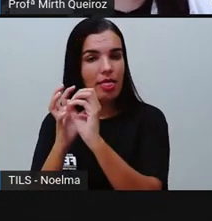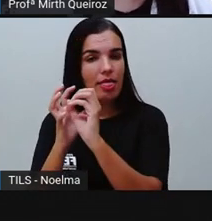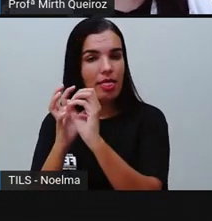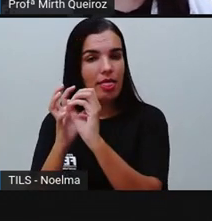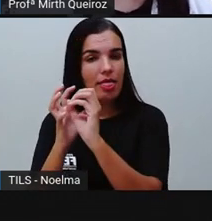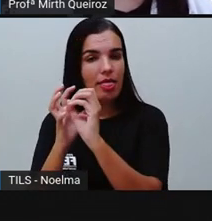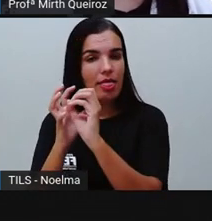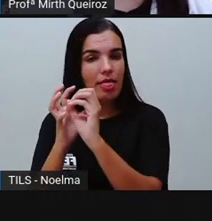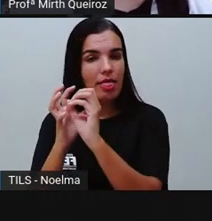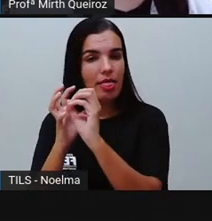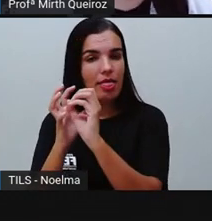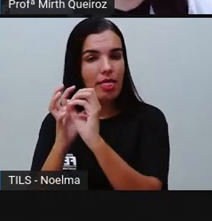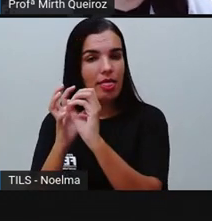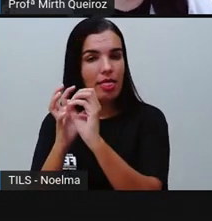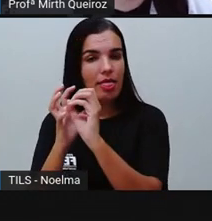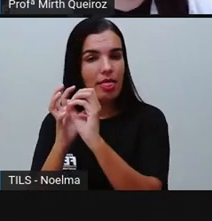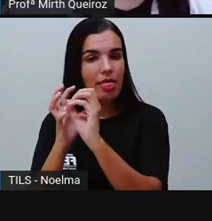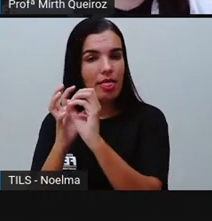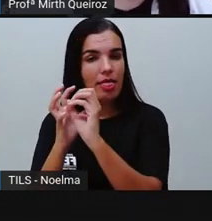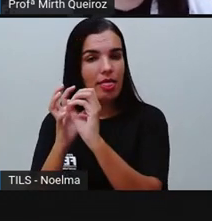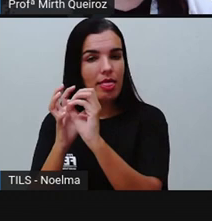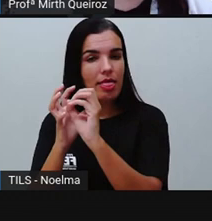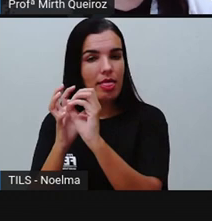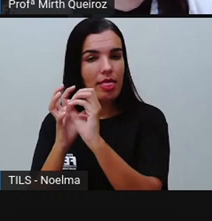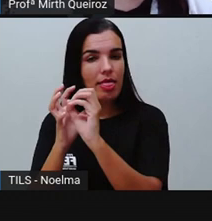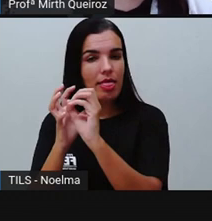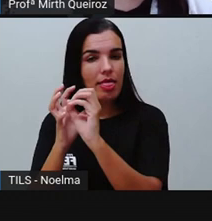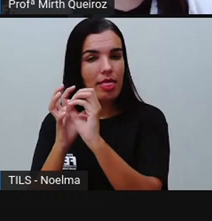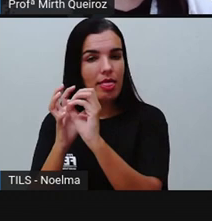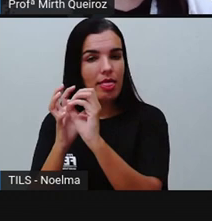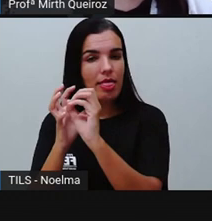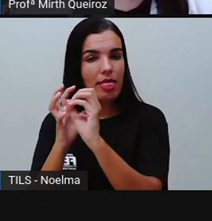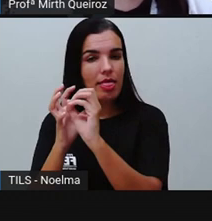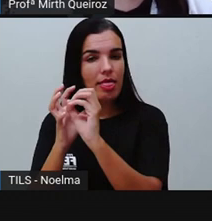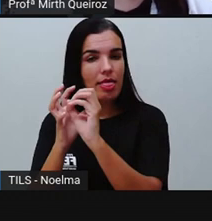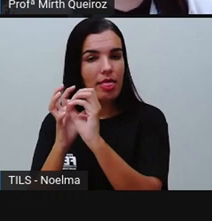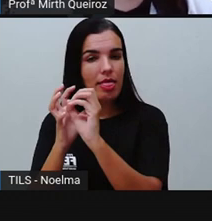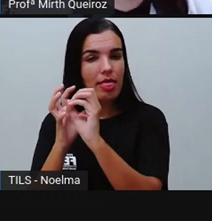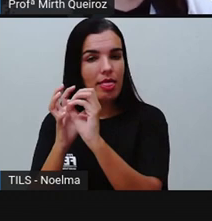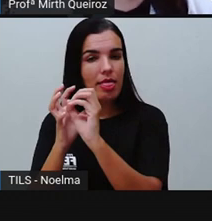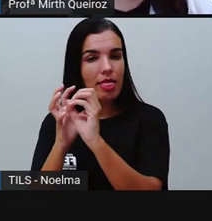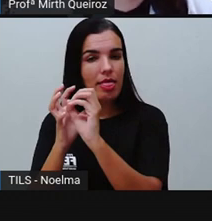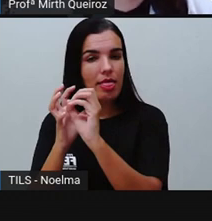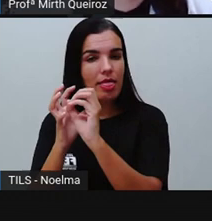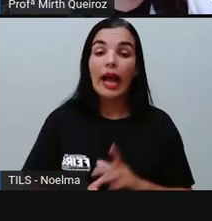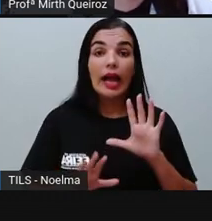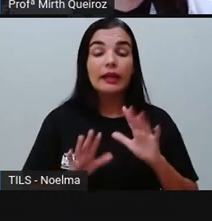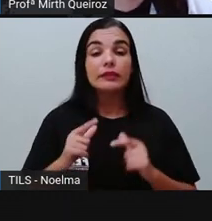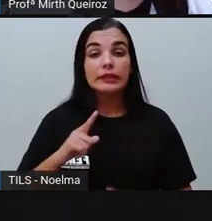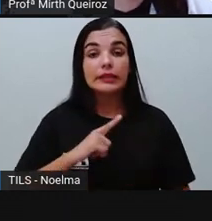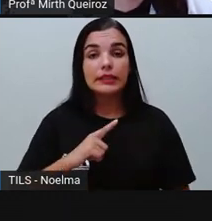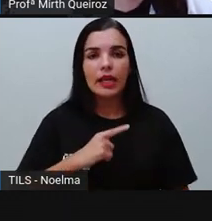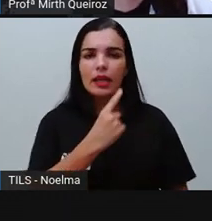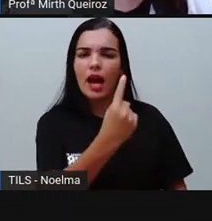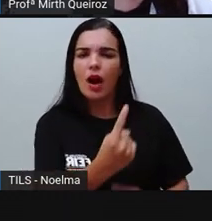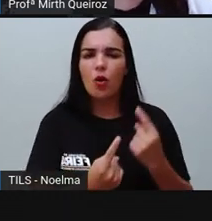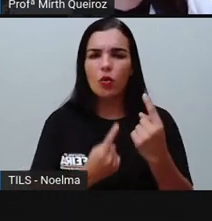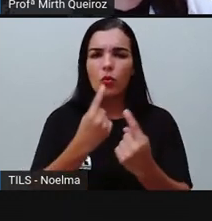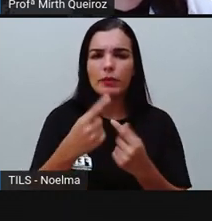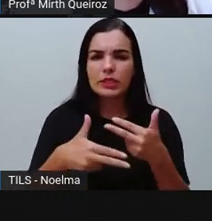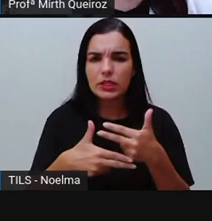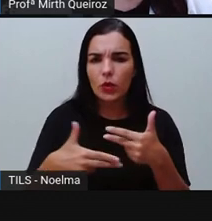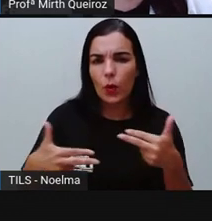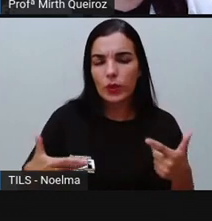isso. No entanto, algumas interferências que causem a mortalidade elevada dentro de uma espécie,